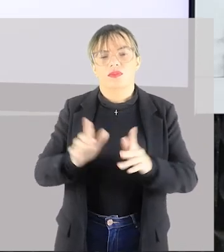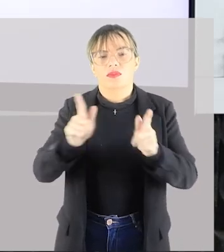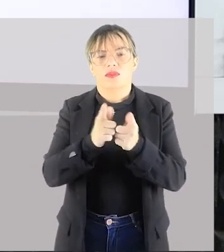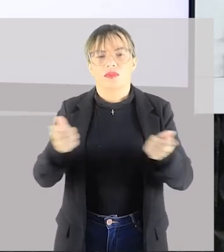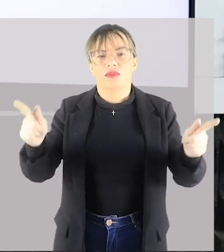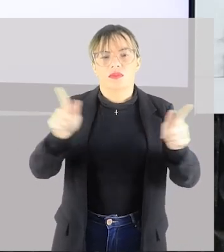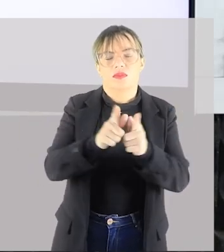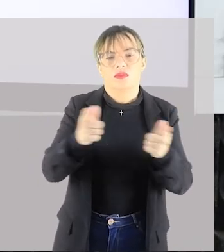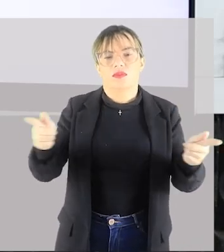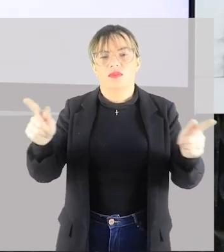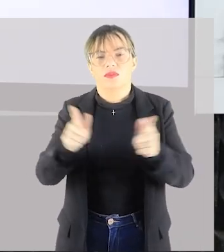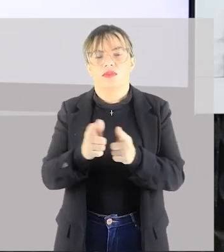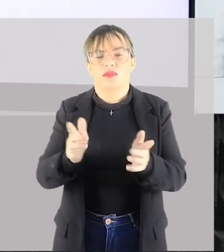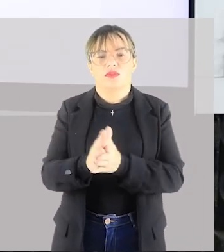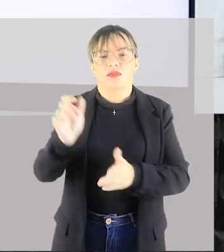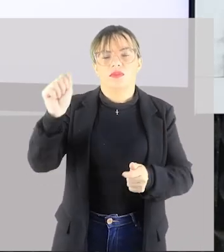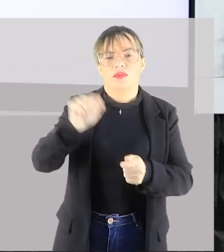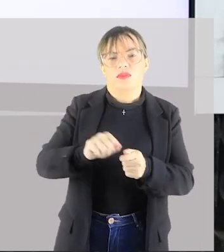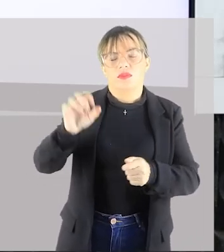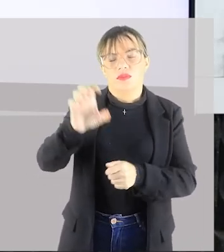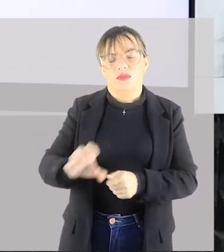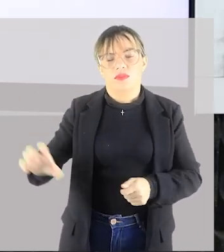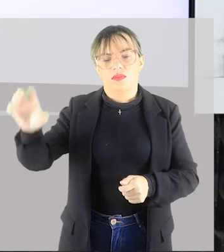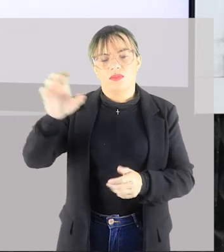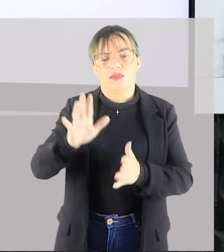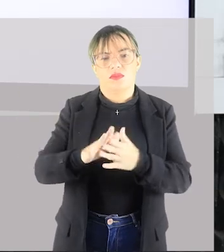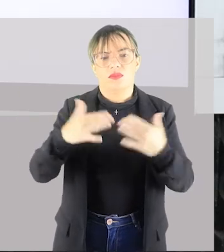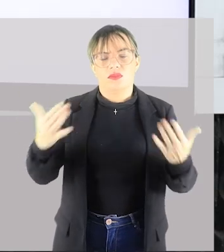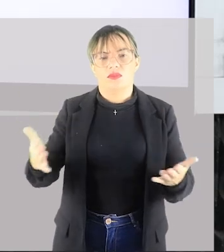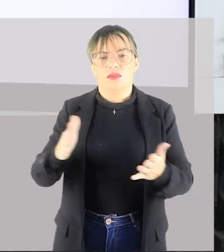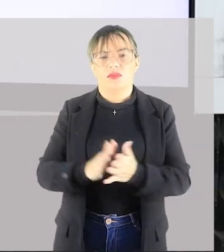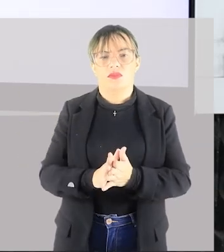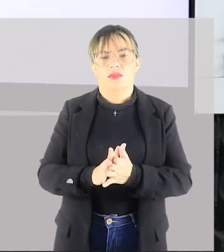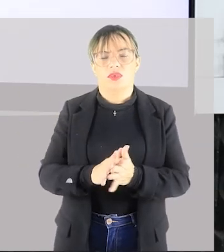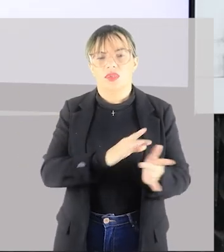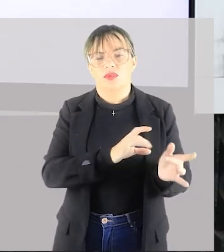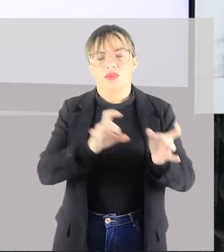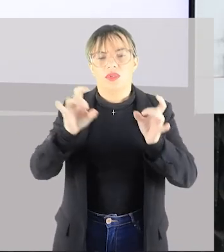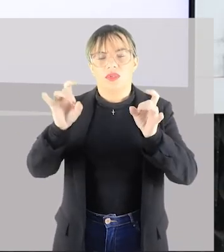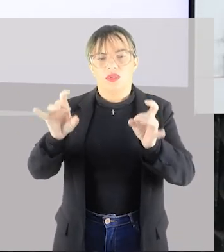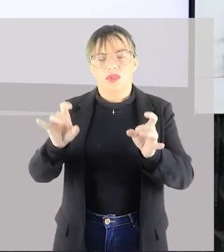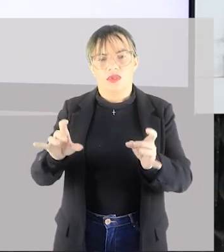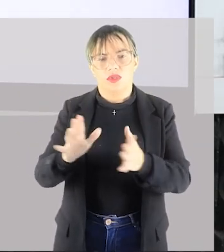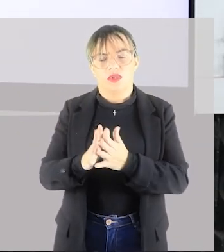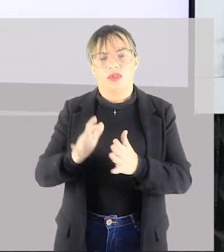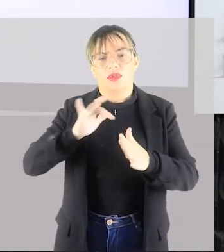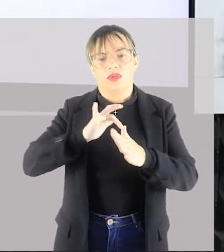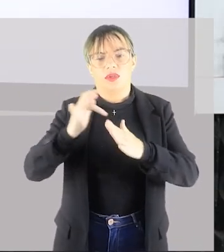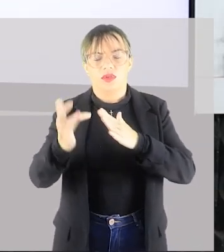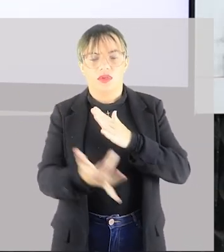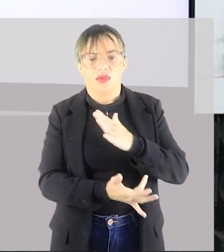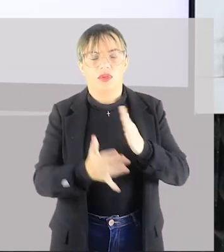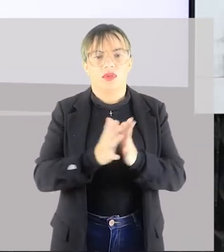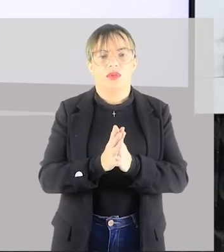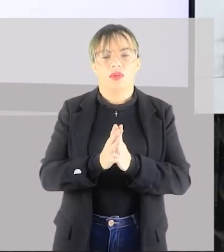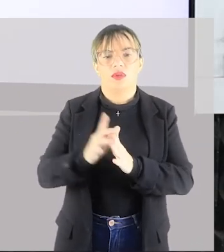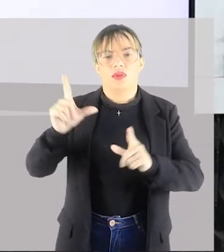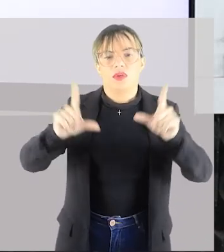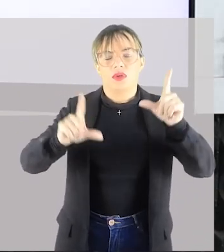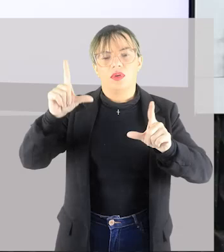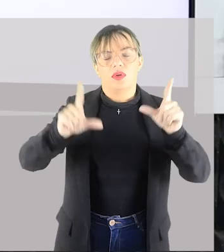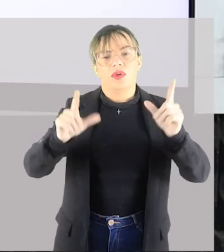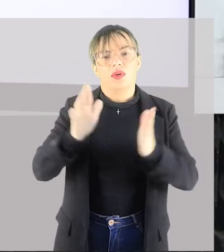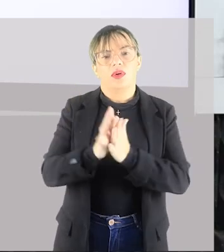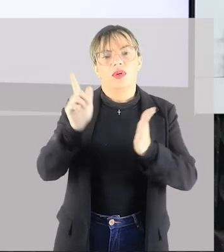que faz parte de determinada região e ela passa a ser comercializada nas redes sociais, na TV, nos jornais,